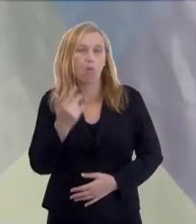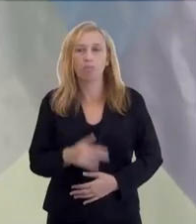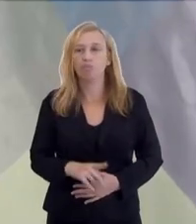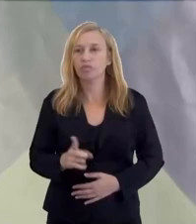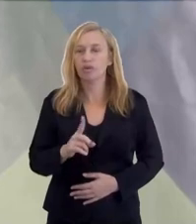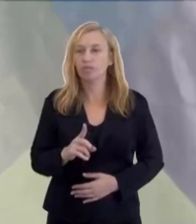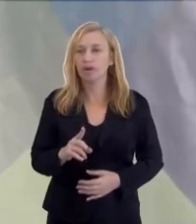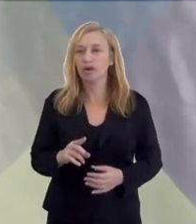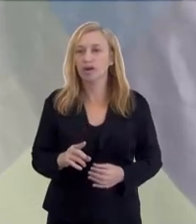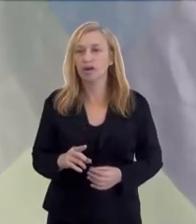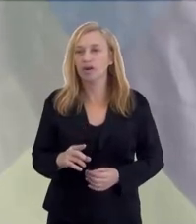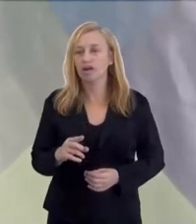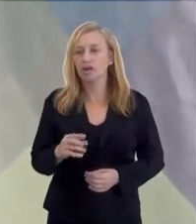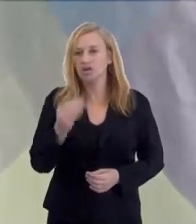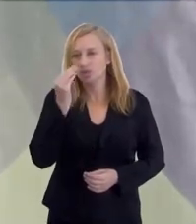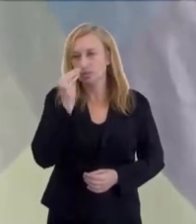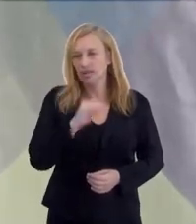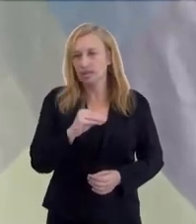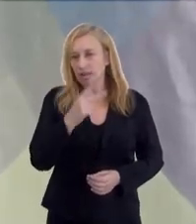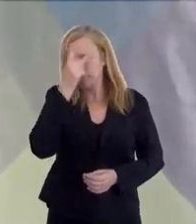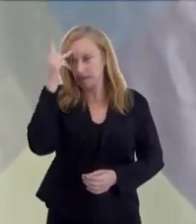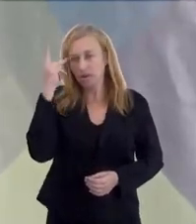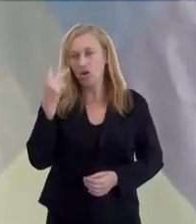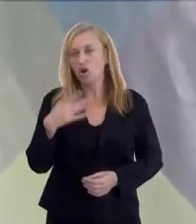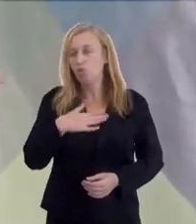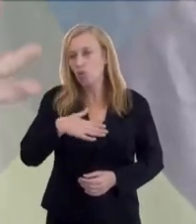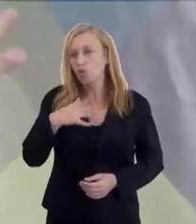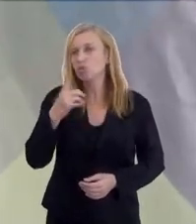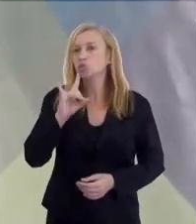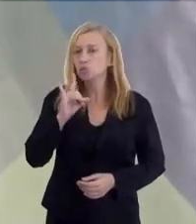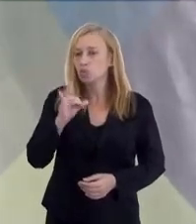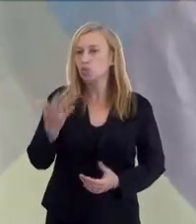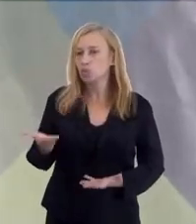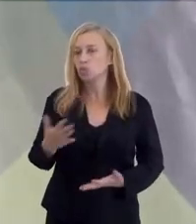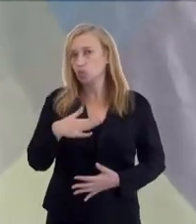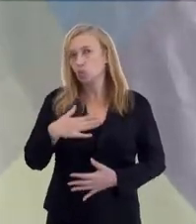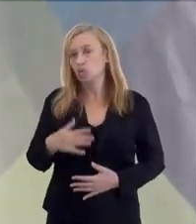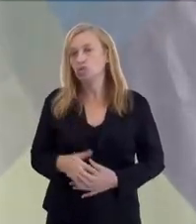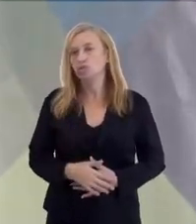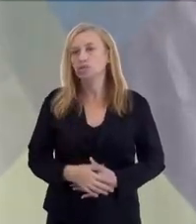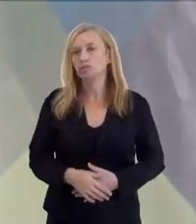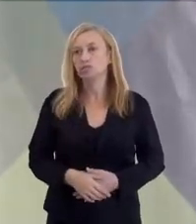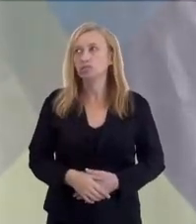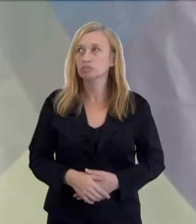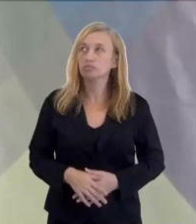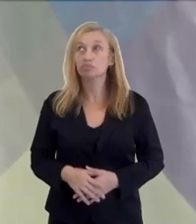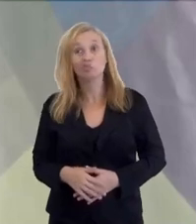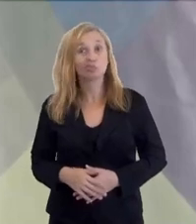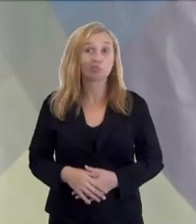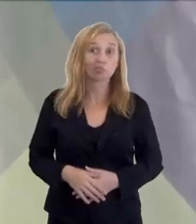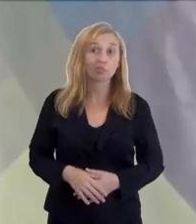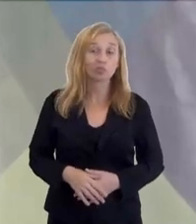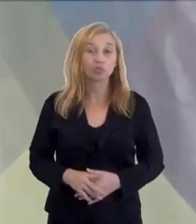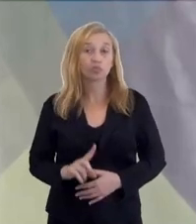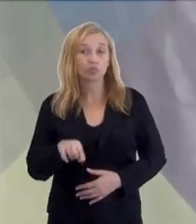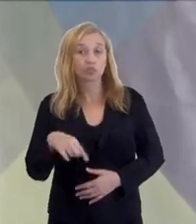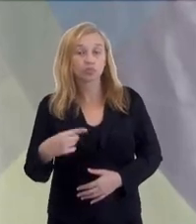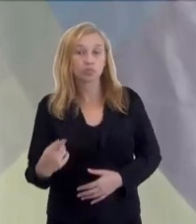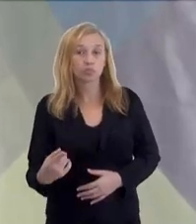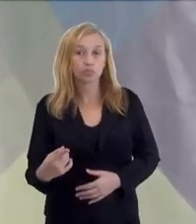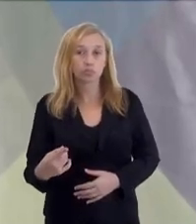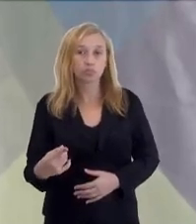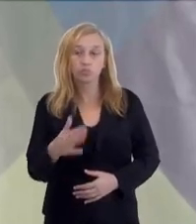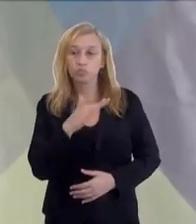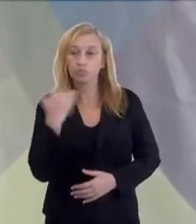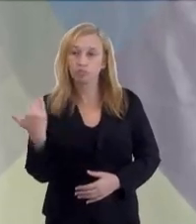comum, que não é para ofender ninguém, mas eu gosto de consumir álcool, de consumir álcool. Do outro lado da